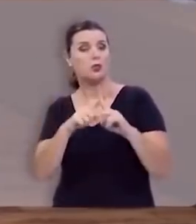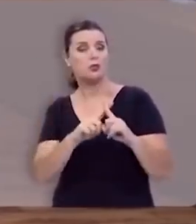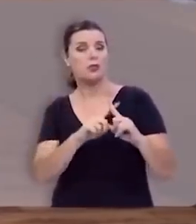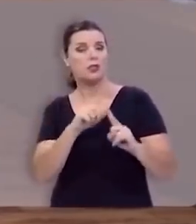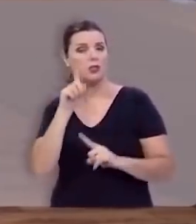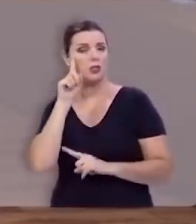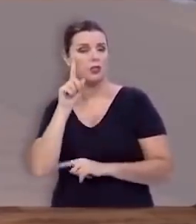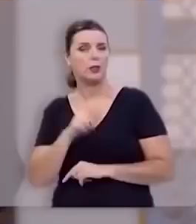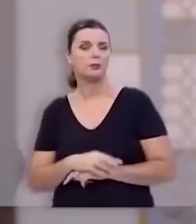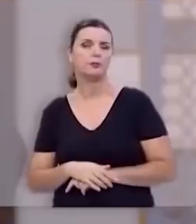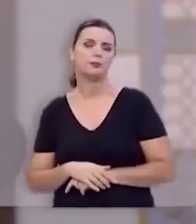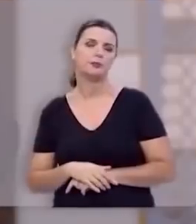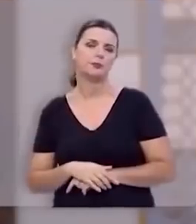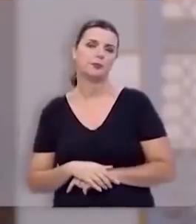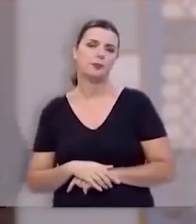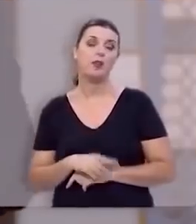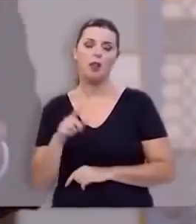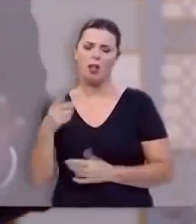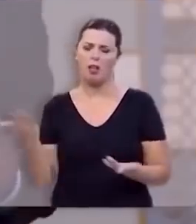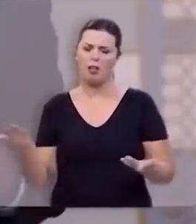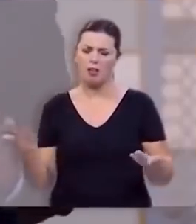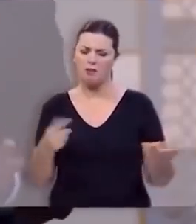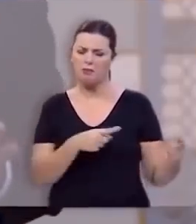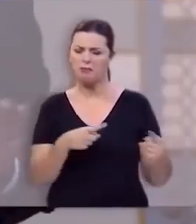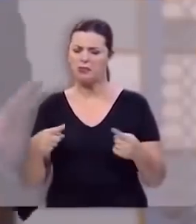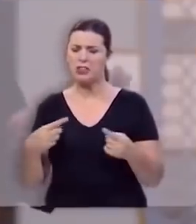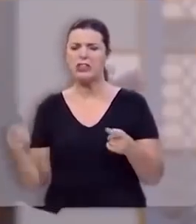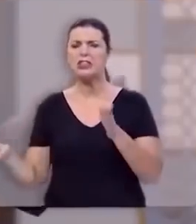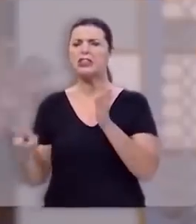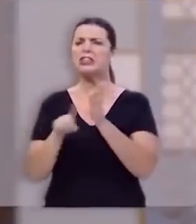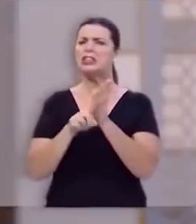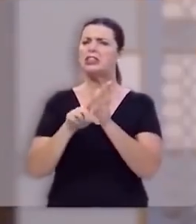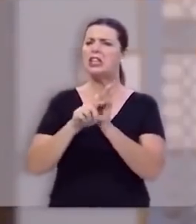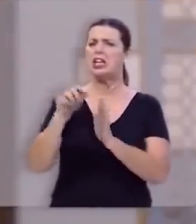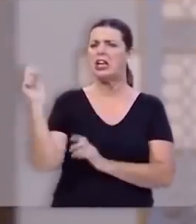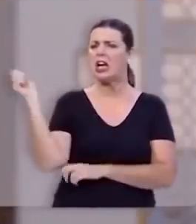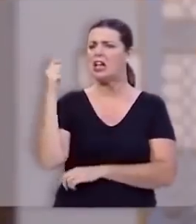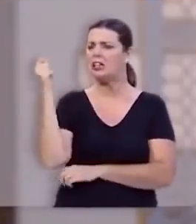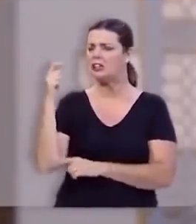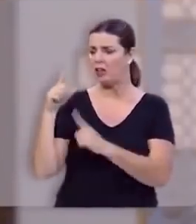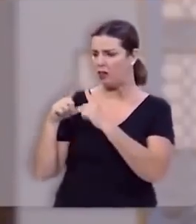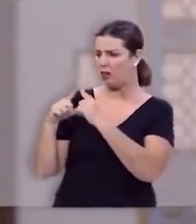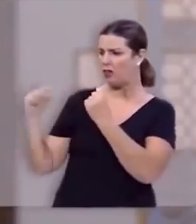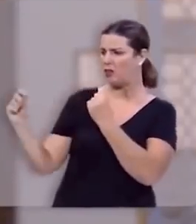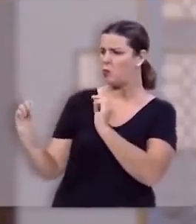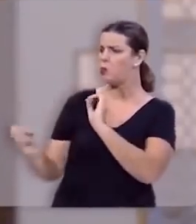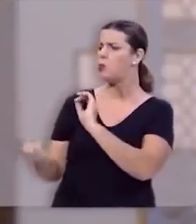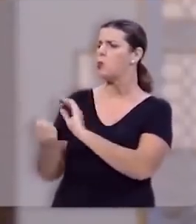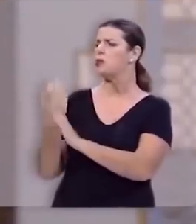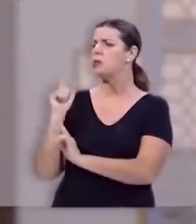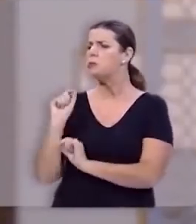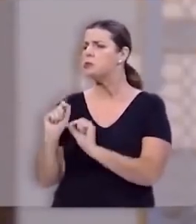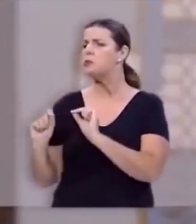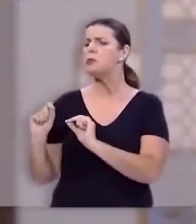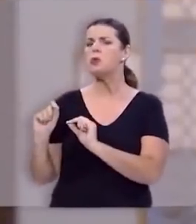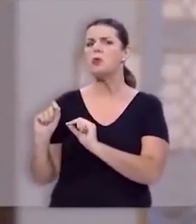seguidos, duas vezes por dia. Nesse ínterim, chega Davi na hora da debandada geral e quer saber o que está acontecendo.